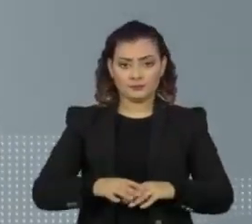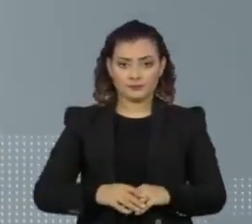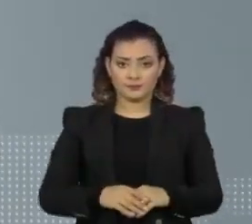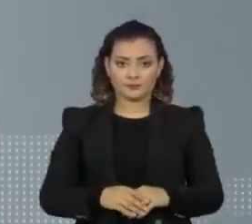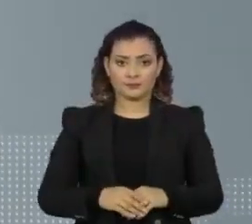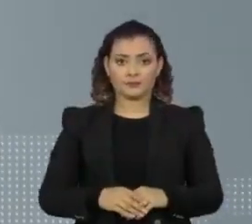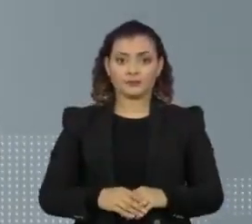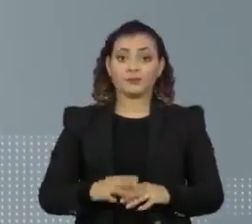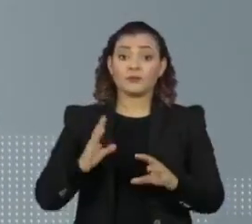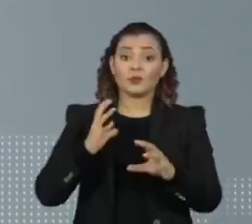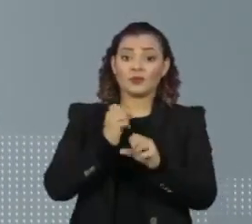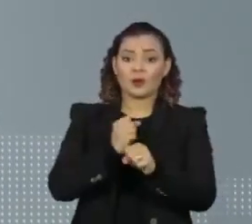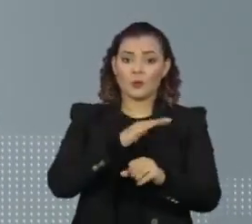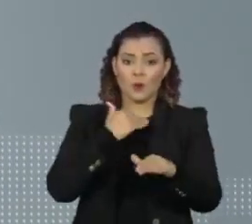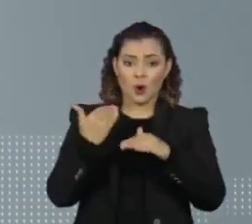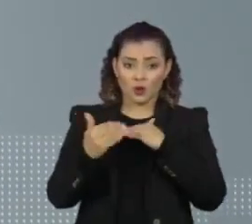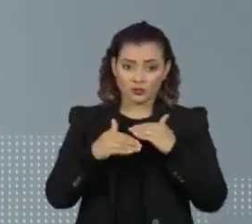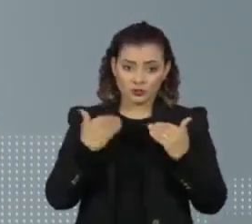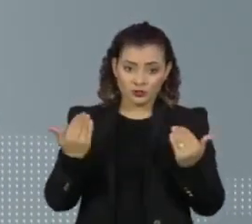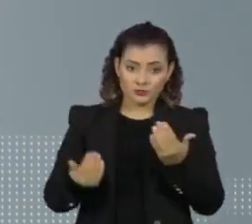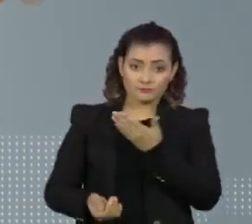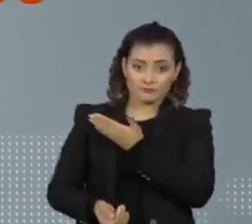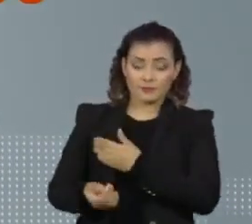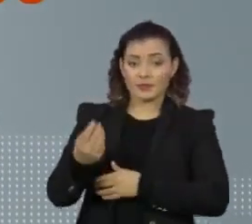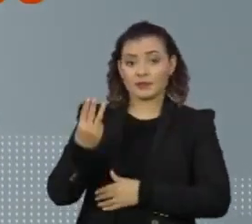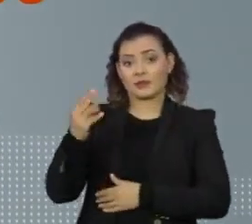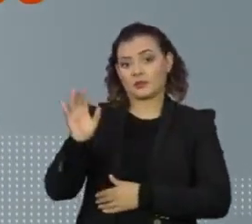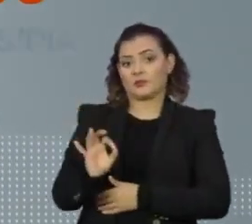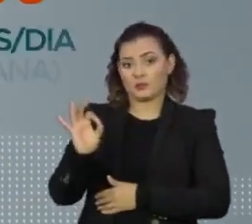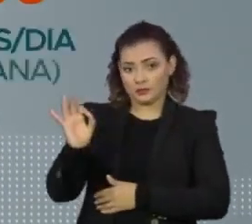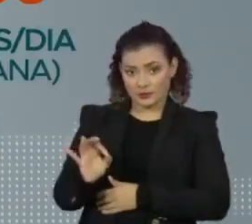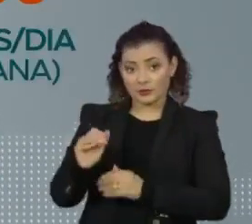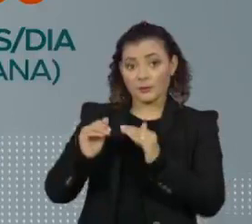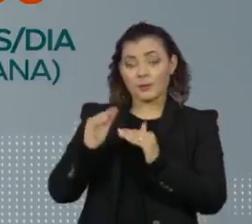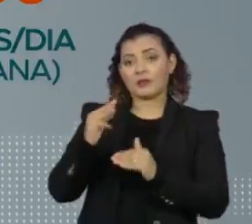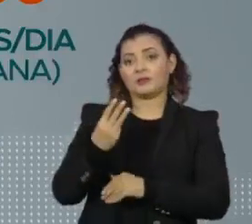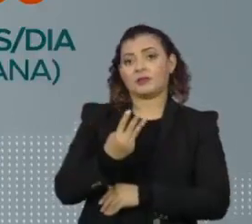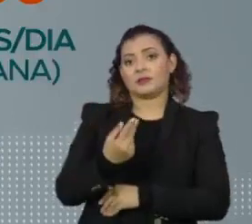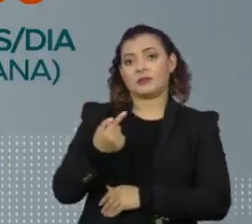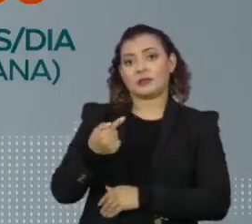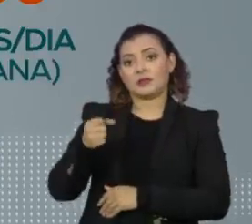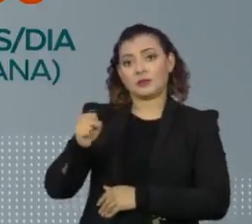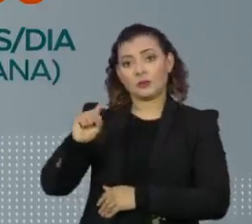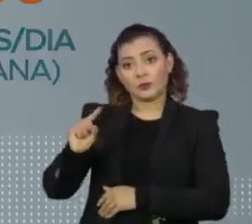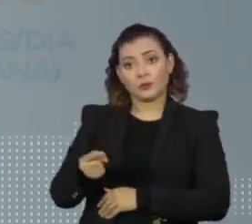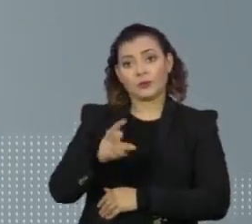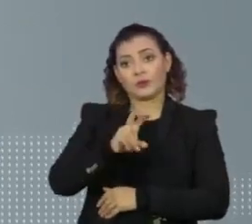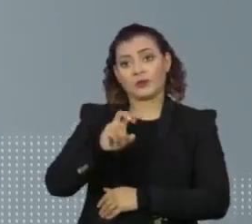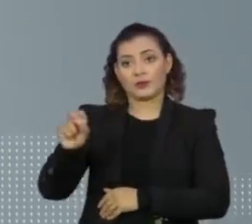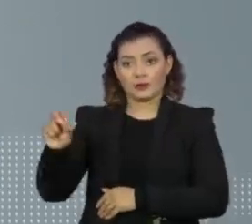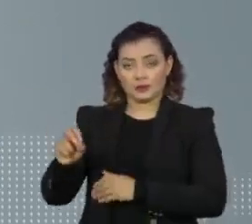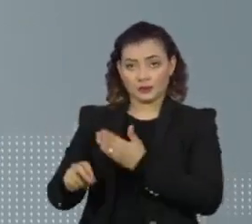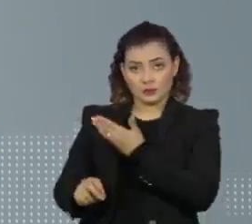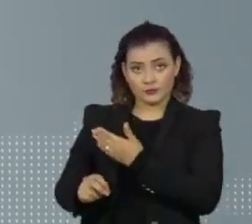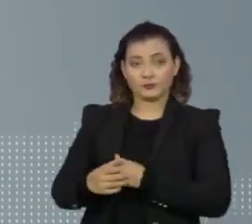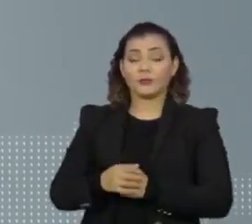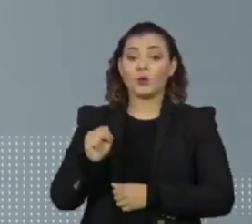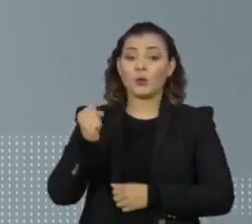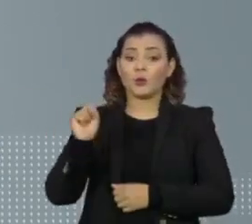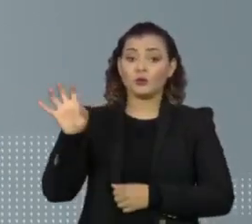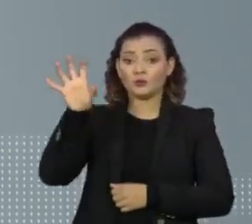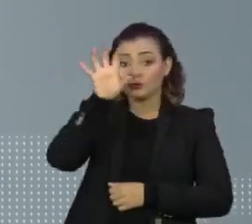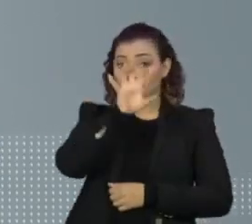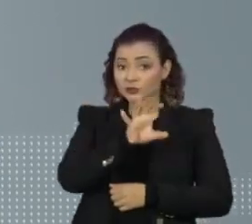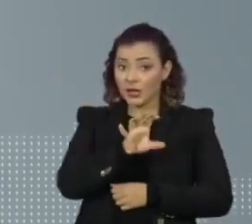A média de vítimas mantém crescimento de 3%, com mais de 378.500. São oito estados